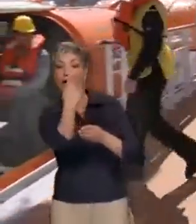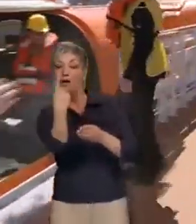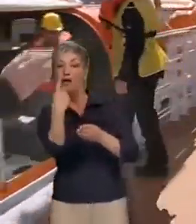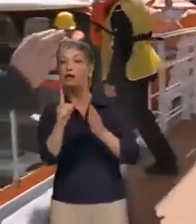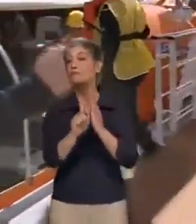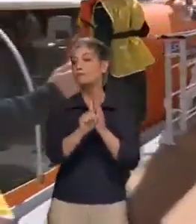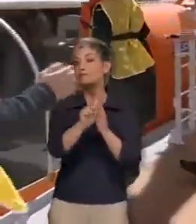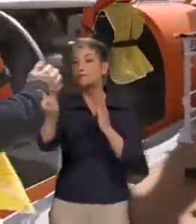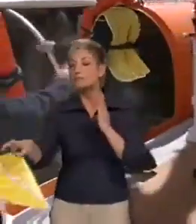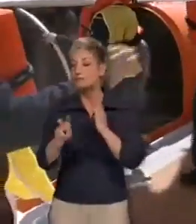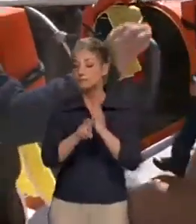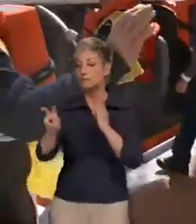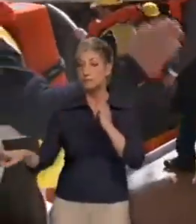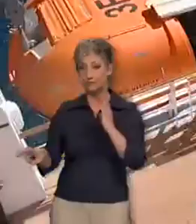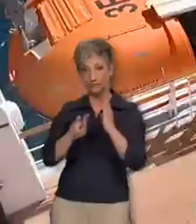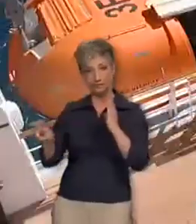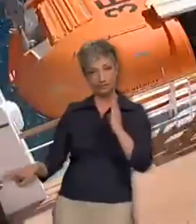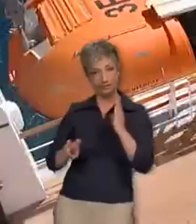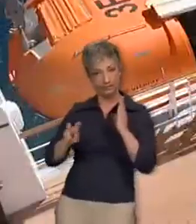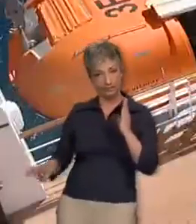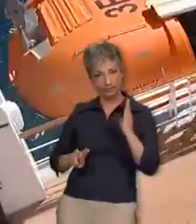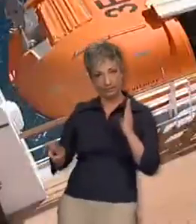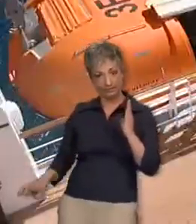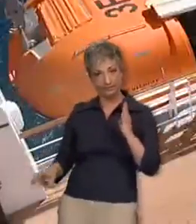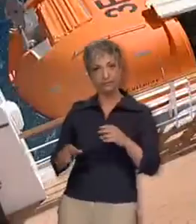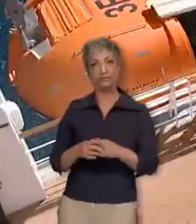Suba a bordo somente quando a tripulação lhe chamar.